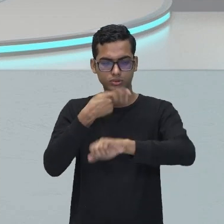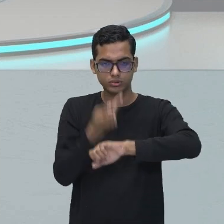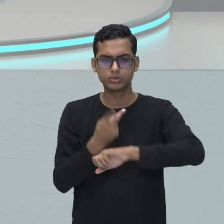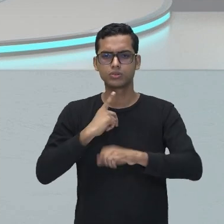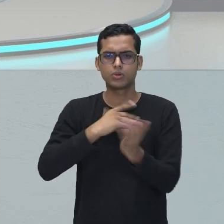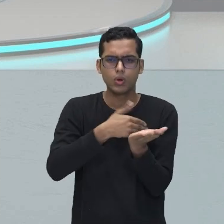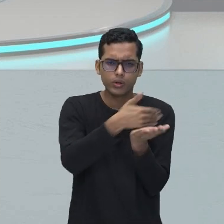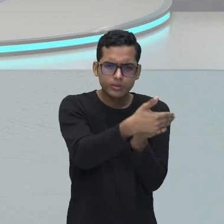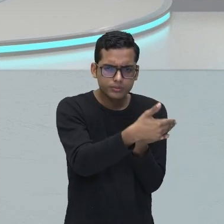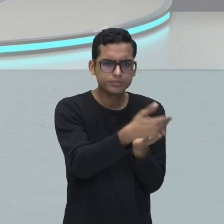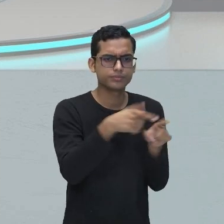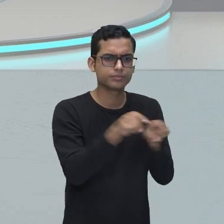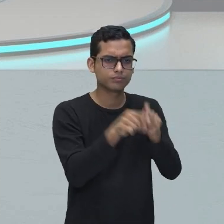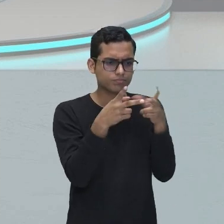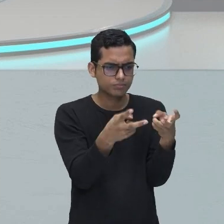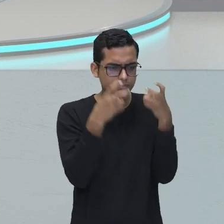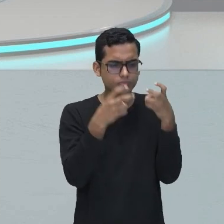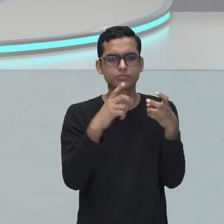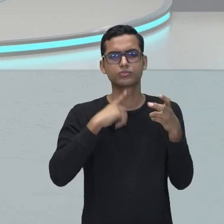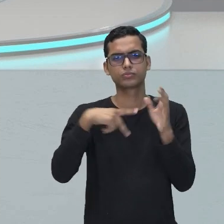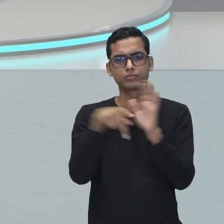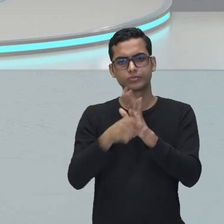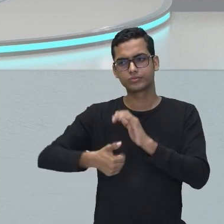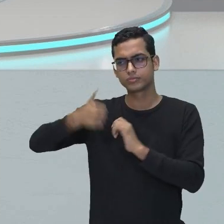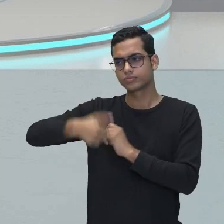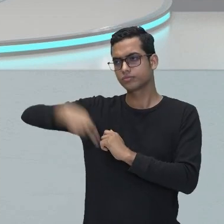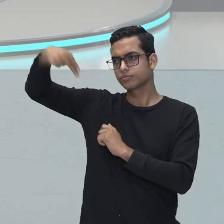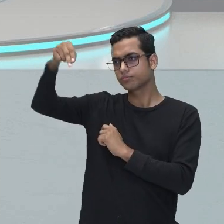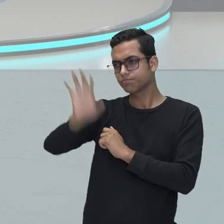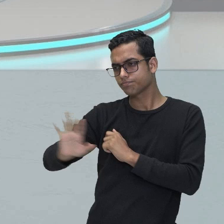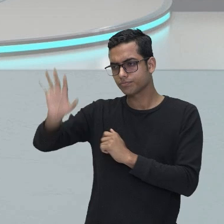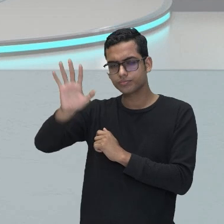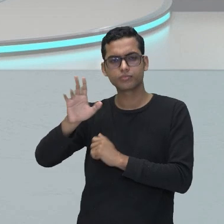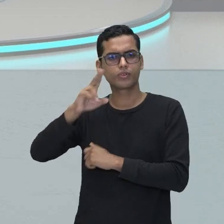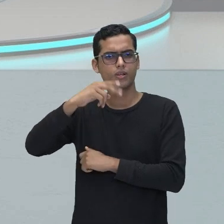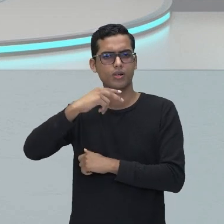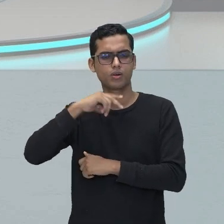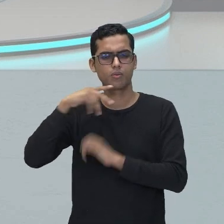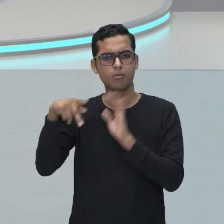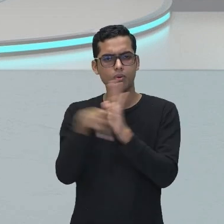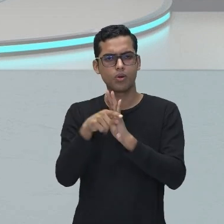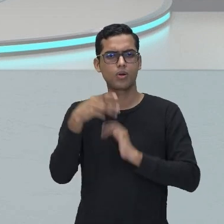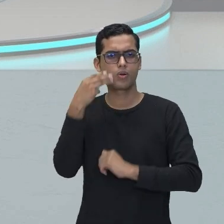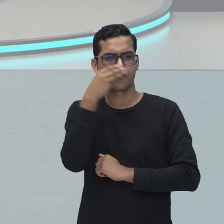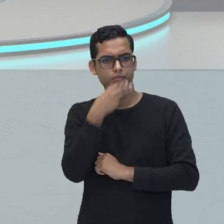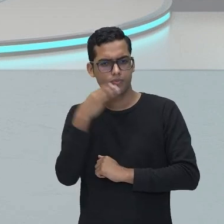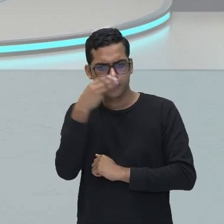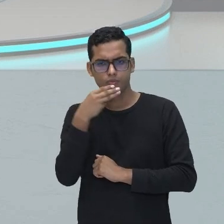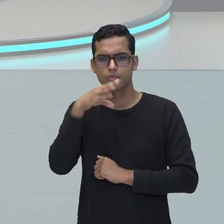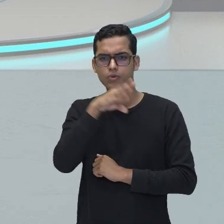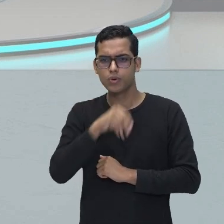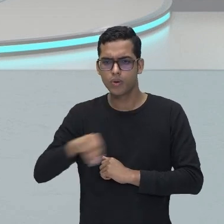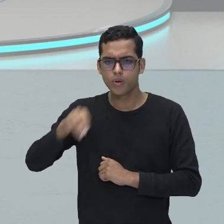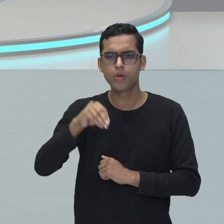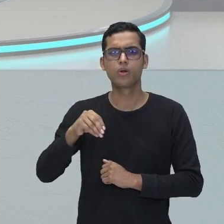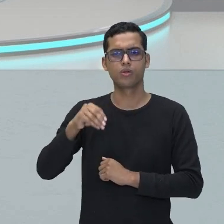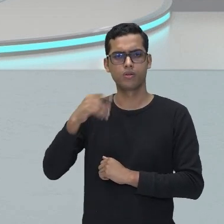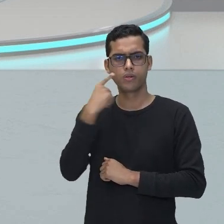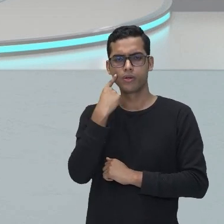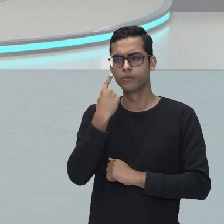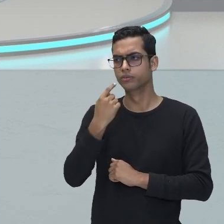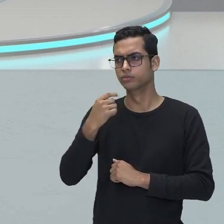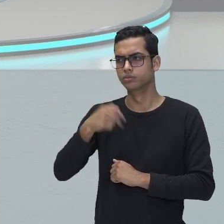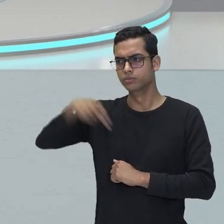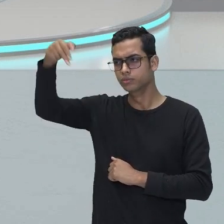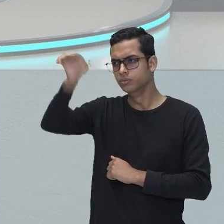a questão do açúcar nordestino. Então, o nordeste foi o maior foco, e ainda quando